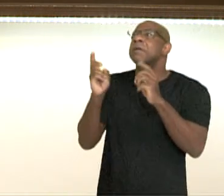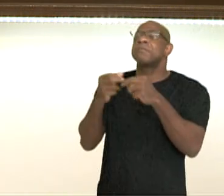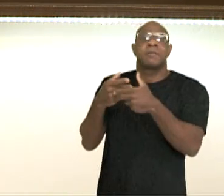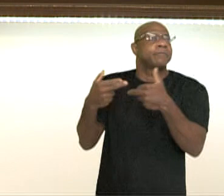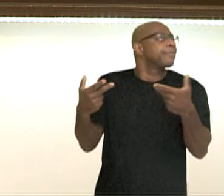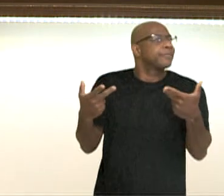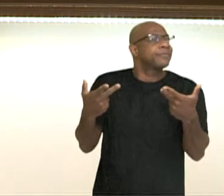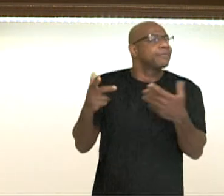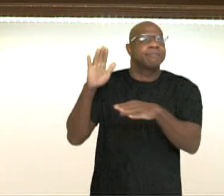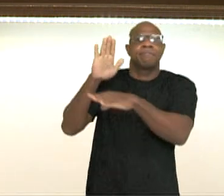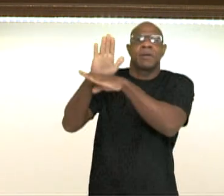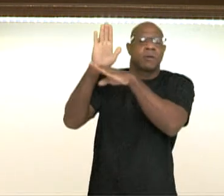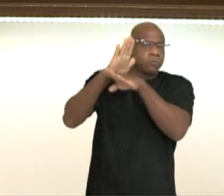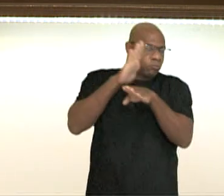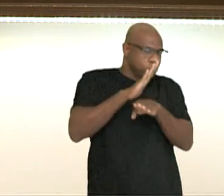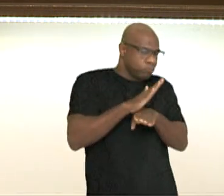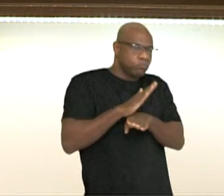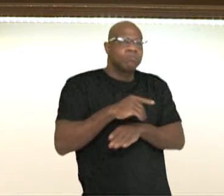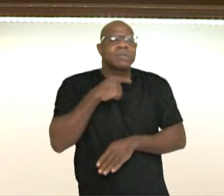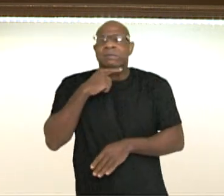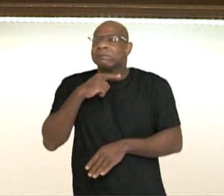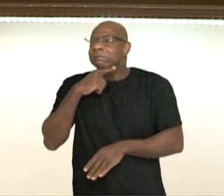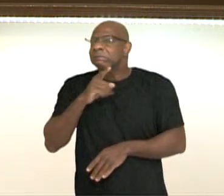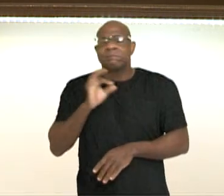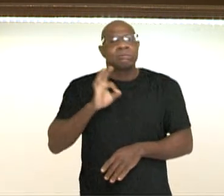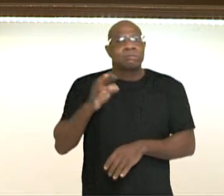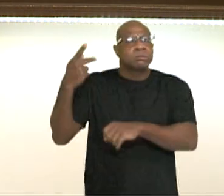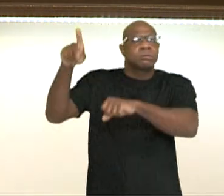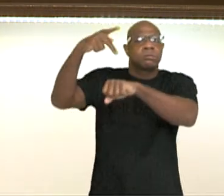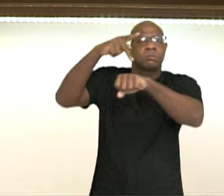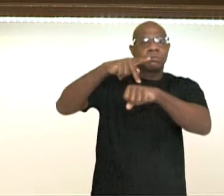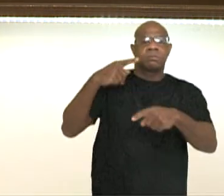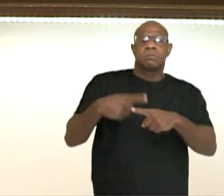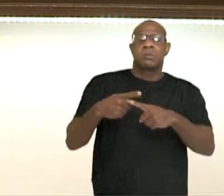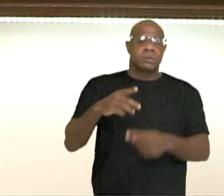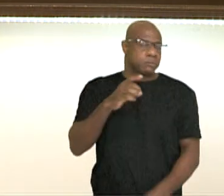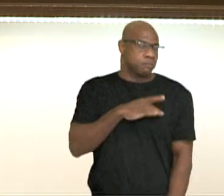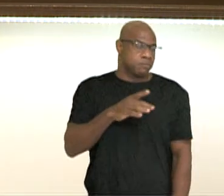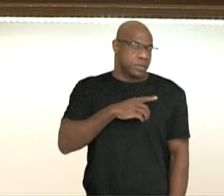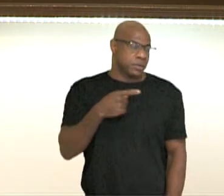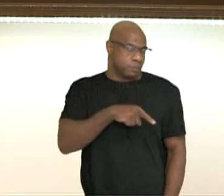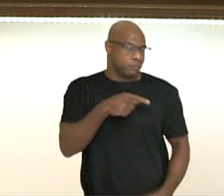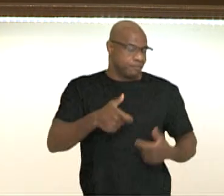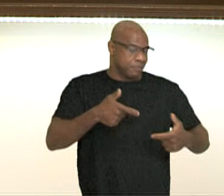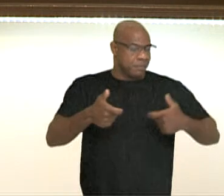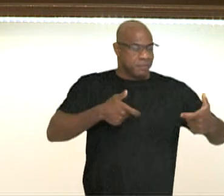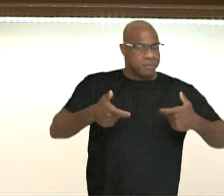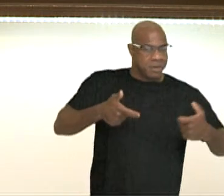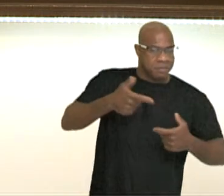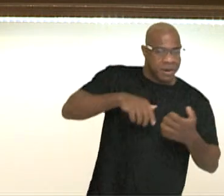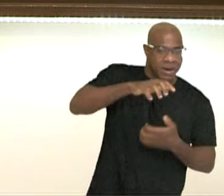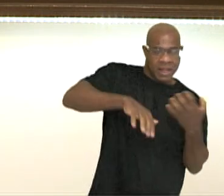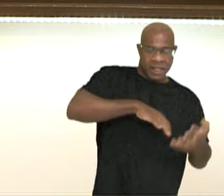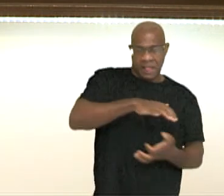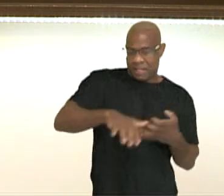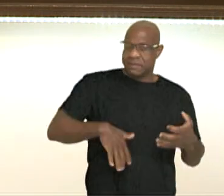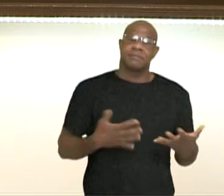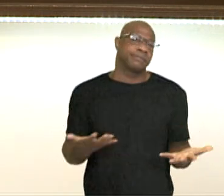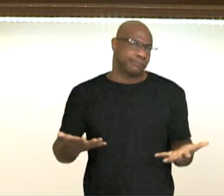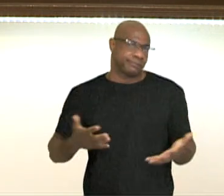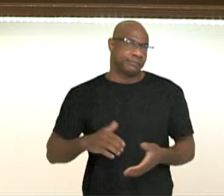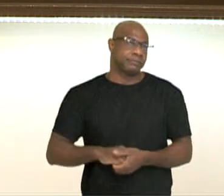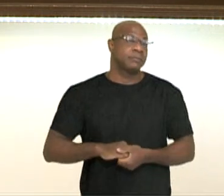conhecida como medo do haitianismo, que seria o medo dessa rebelião por parte dos próprios escravizados numa